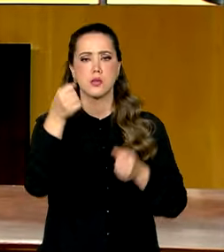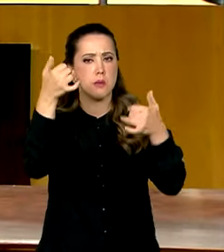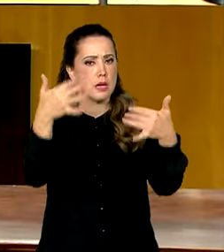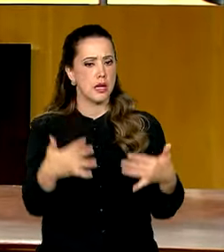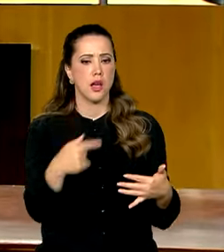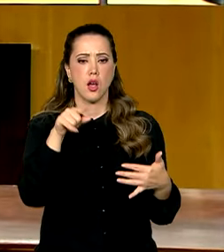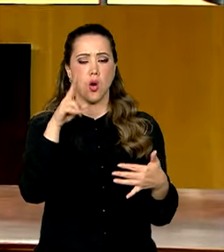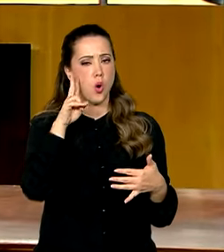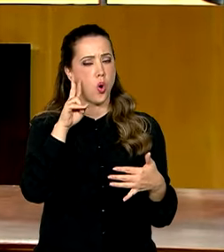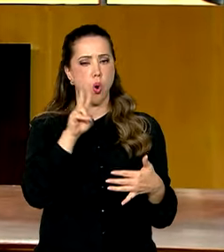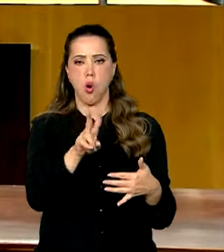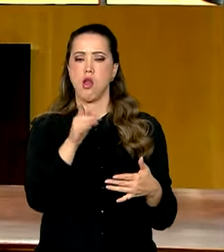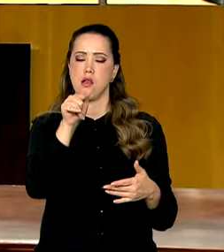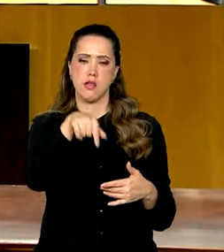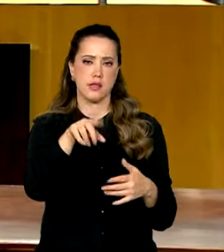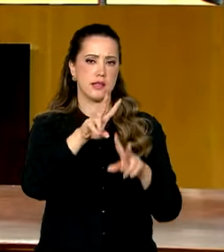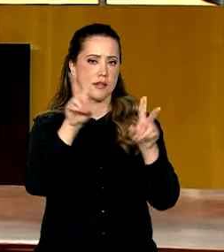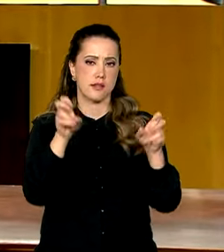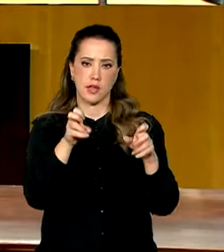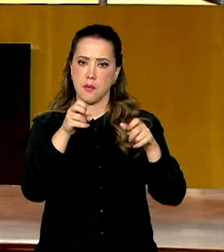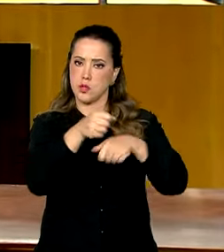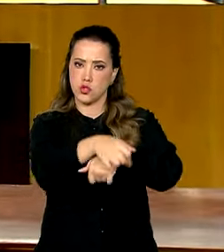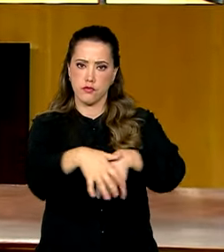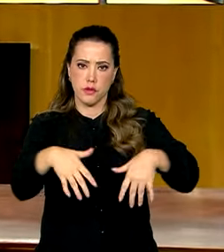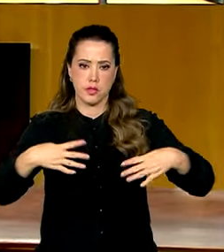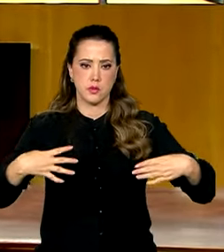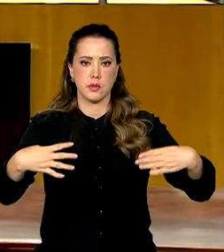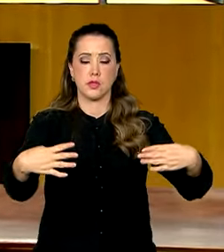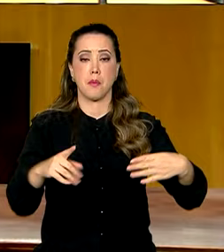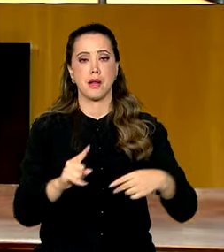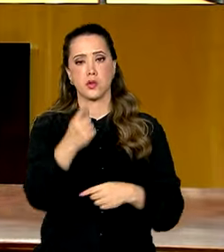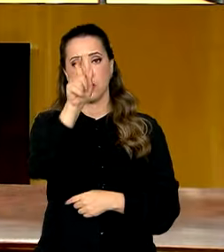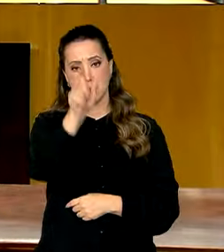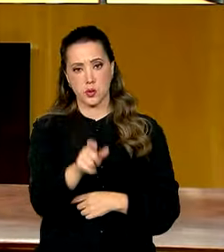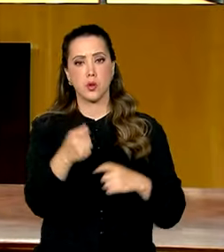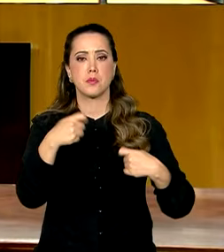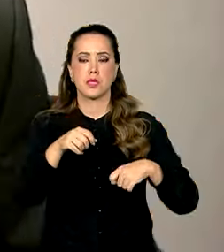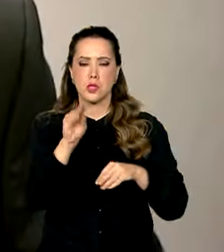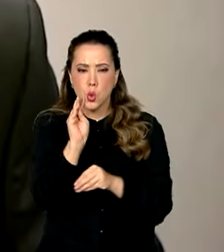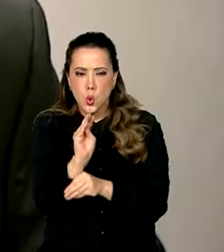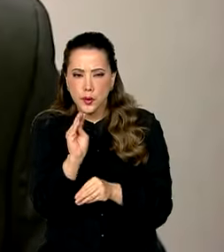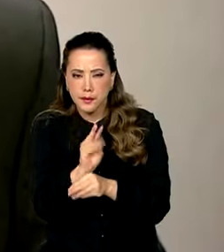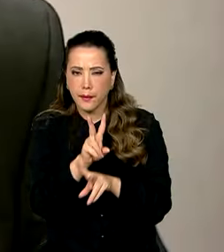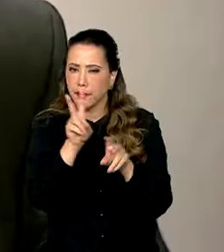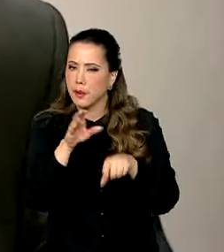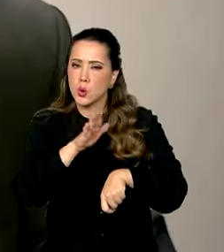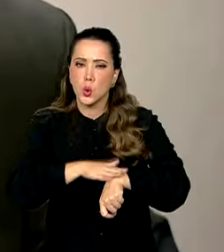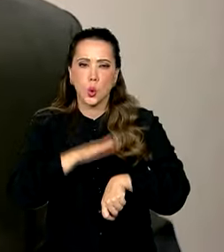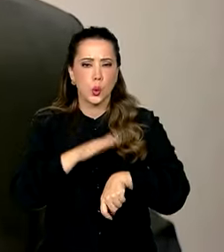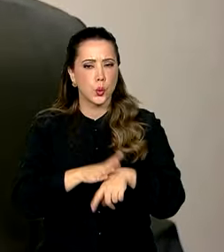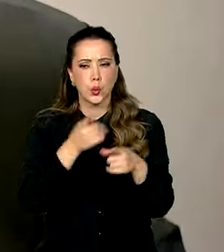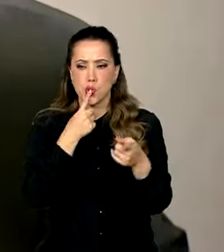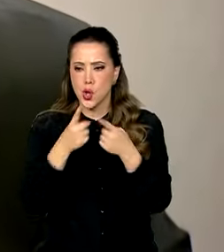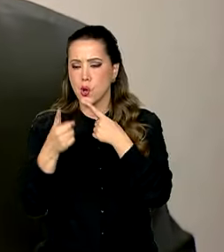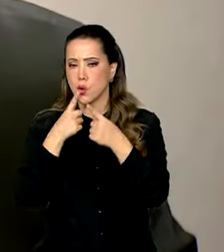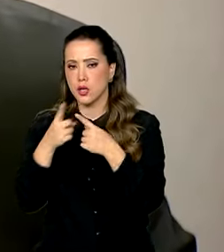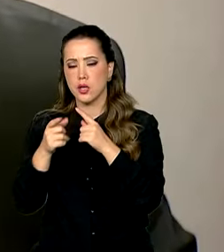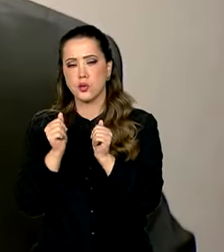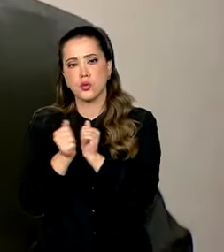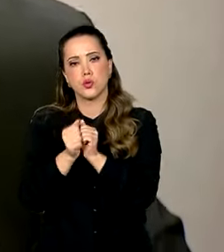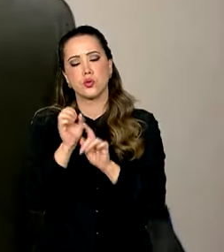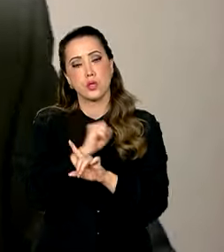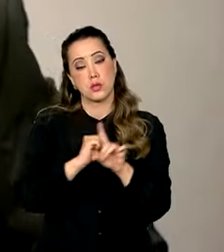assunto transversal, mas alguém precisa cuidar disso full time e fazendo diálogo com a sociedade